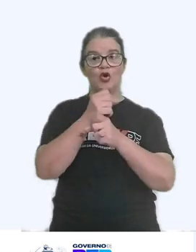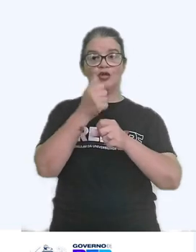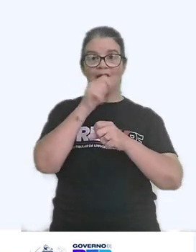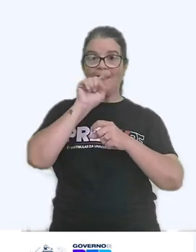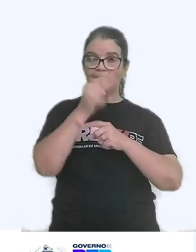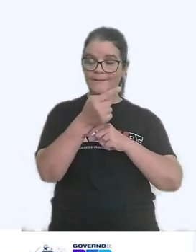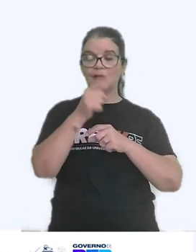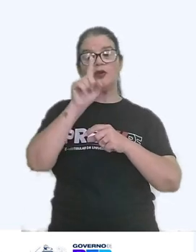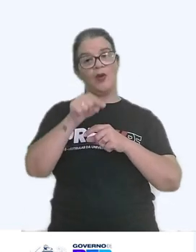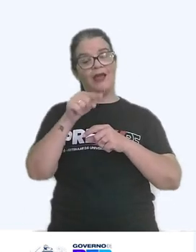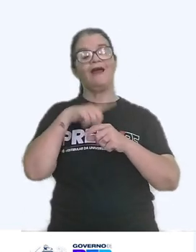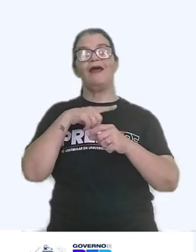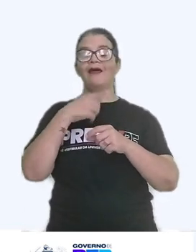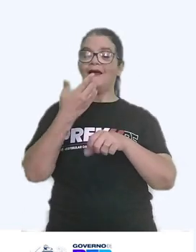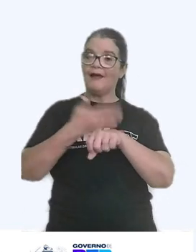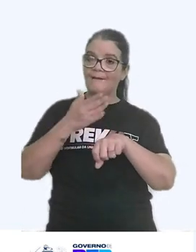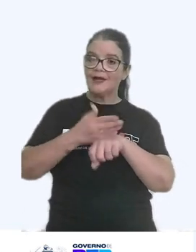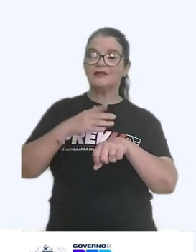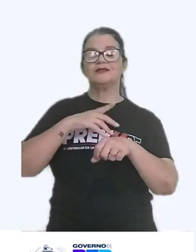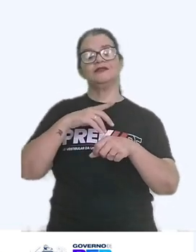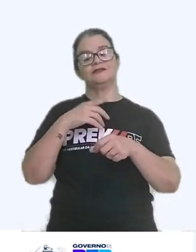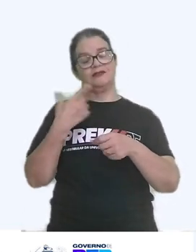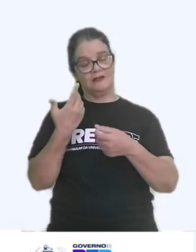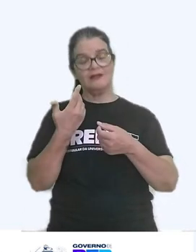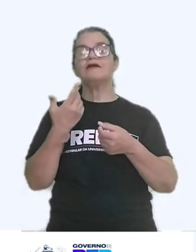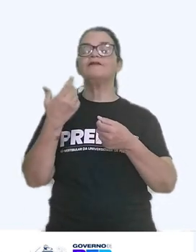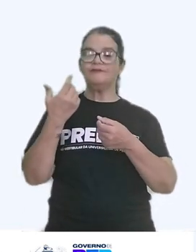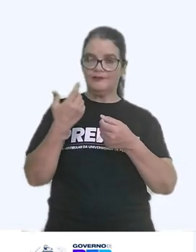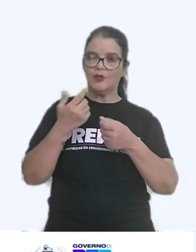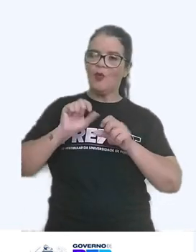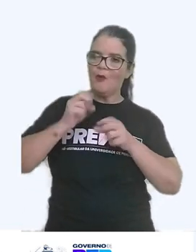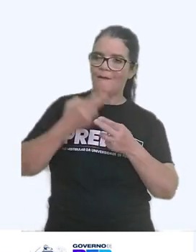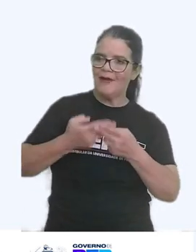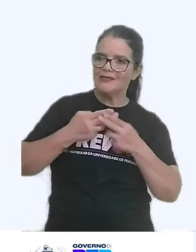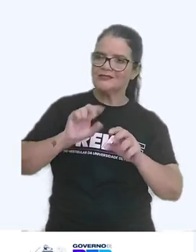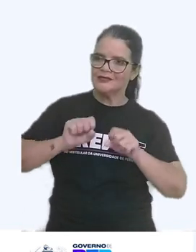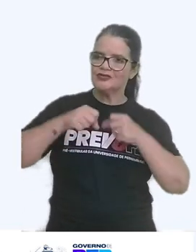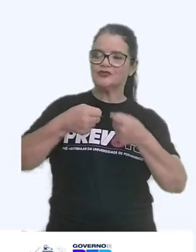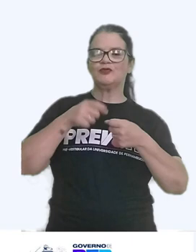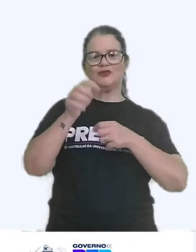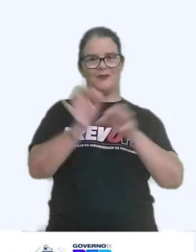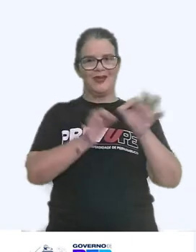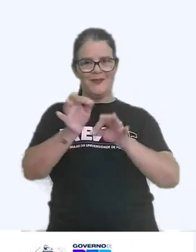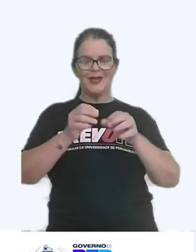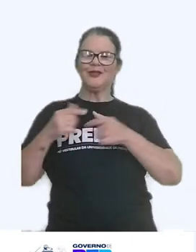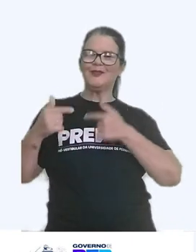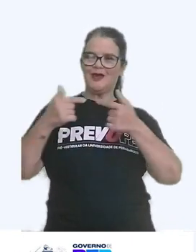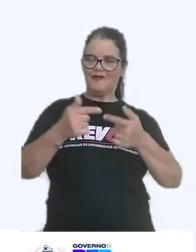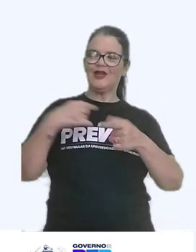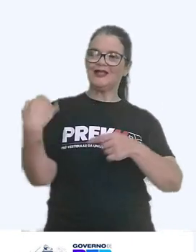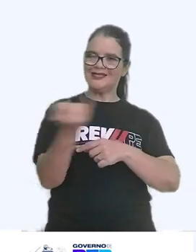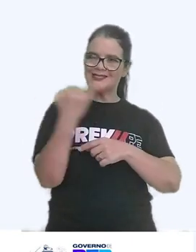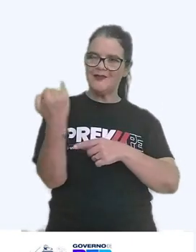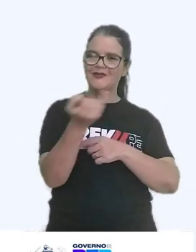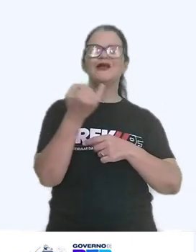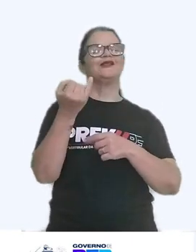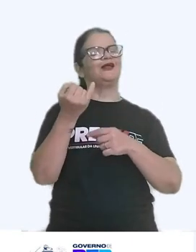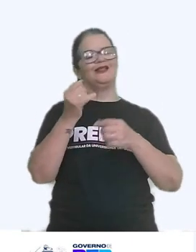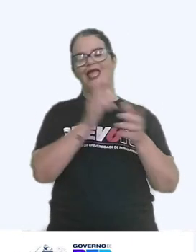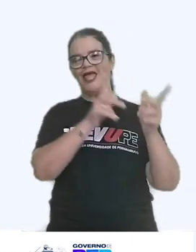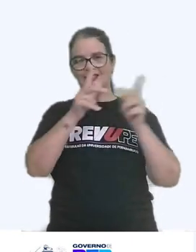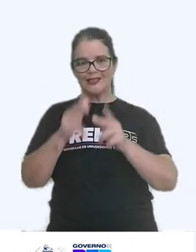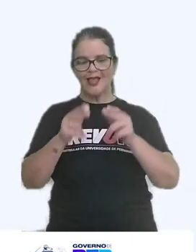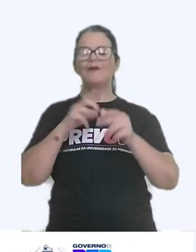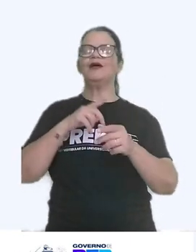requer dedicação e prática. Com paciência e esforço, você estará mais bem preparado para enfrentar essa importante etapa do exame